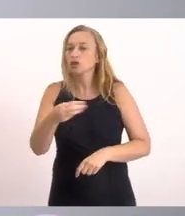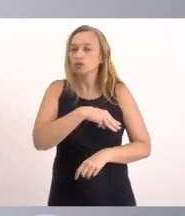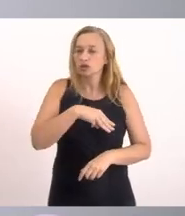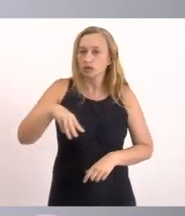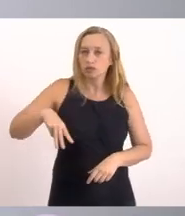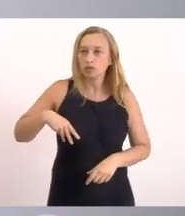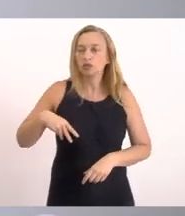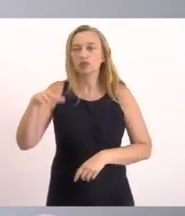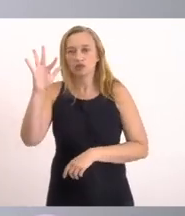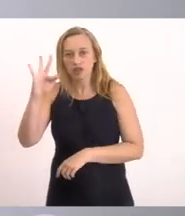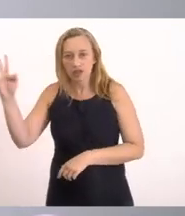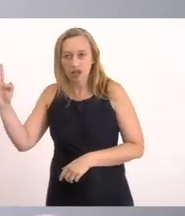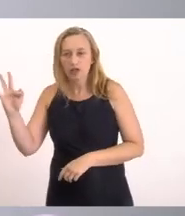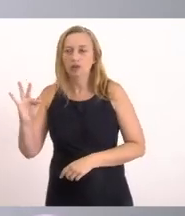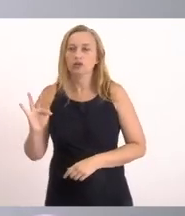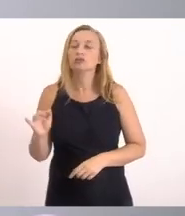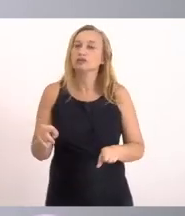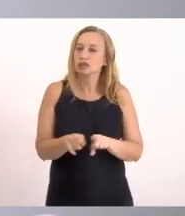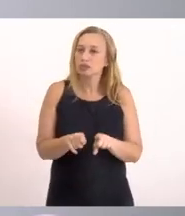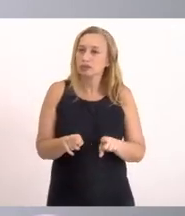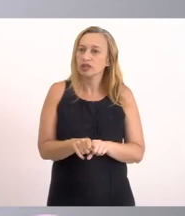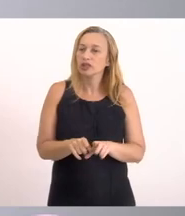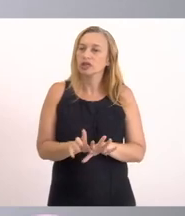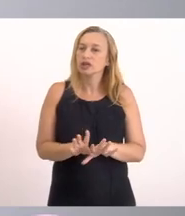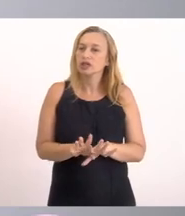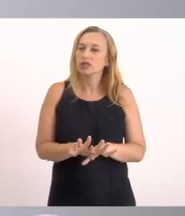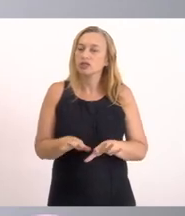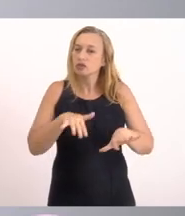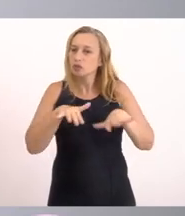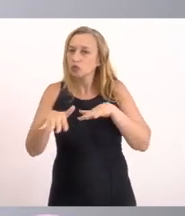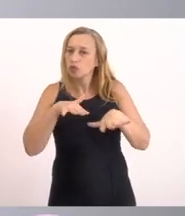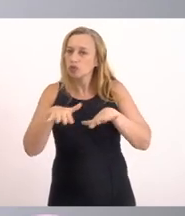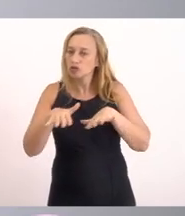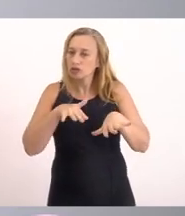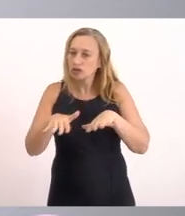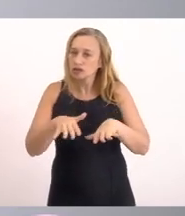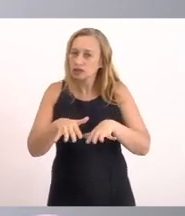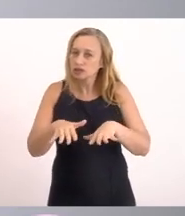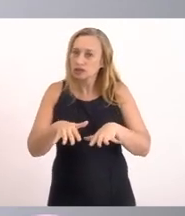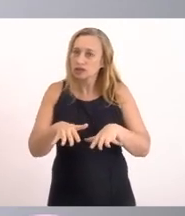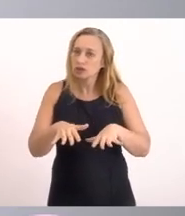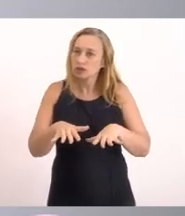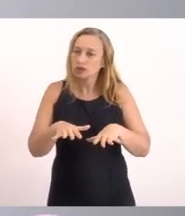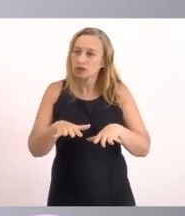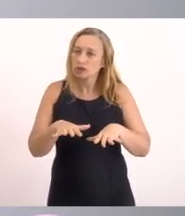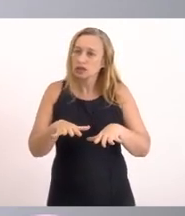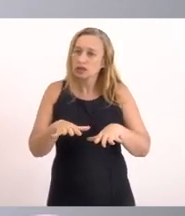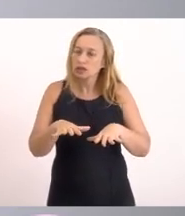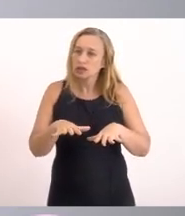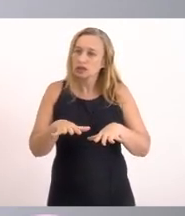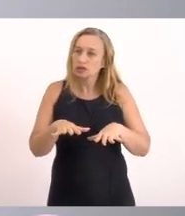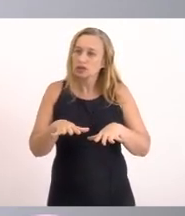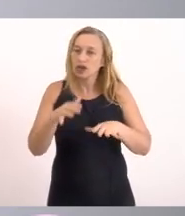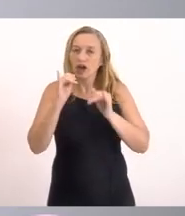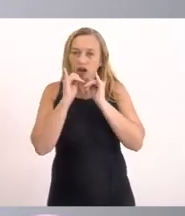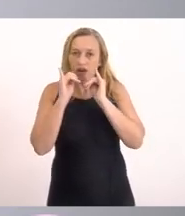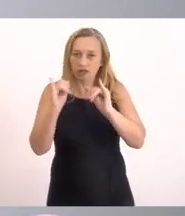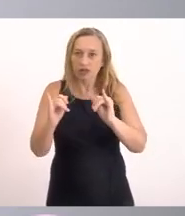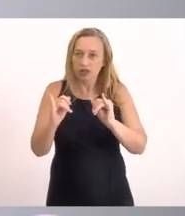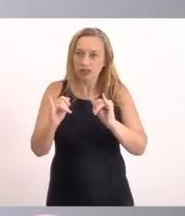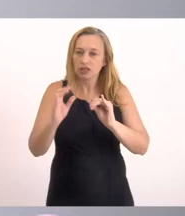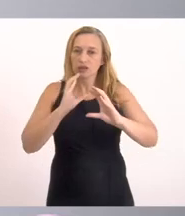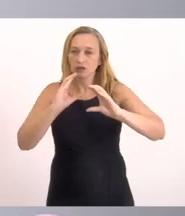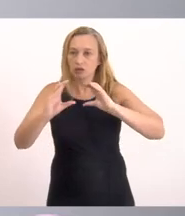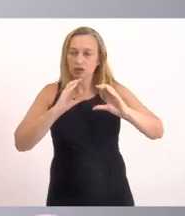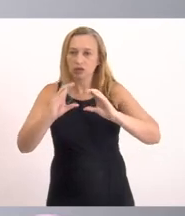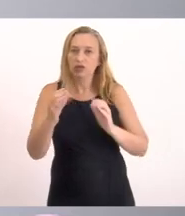Público Federal E com isso A gente fez Essa mobilização E fez esse Aviso E comunicado